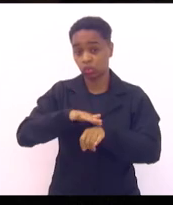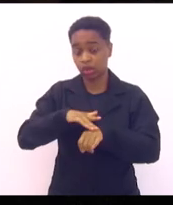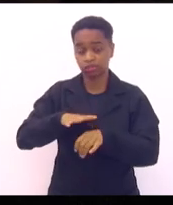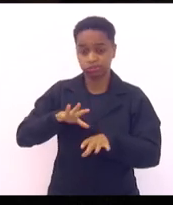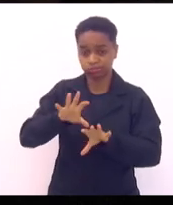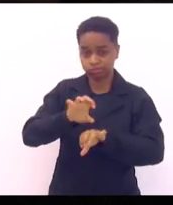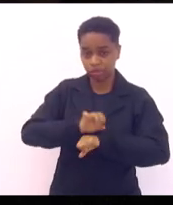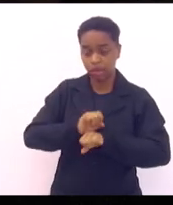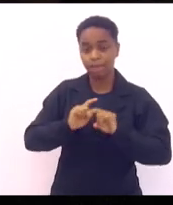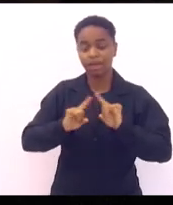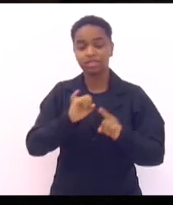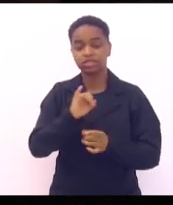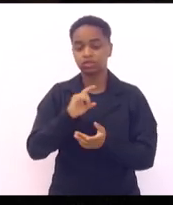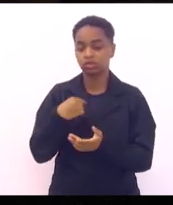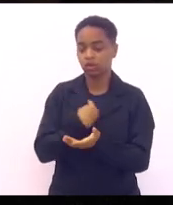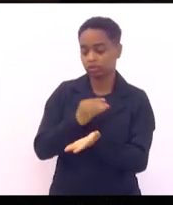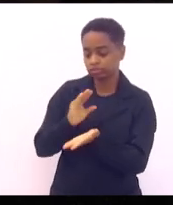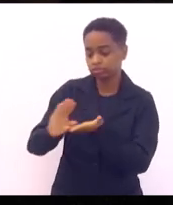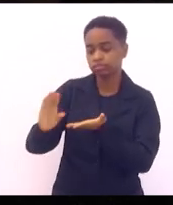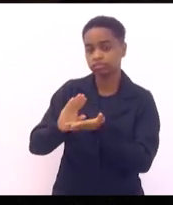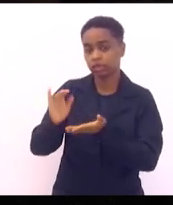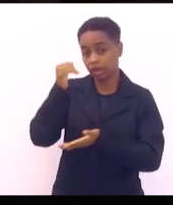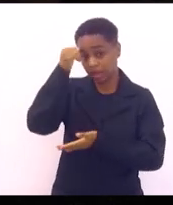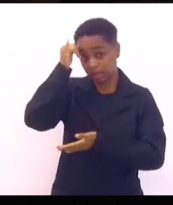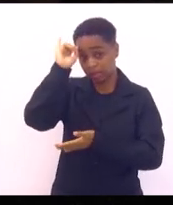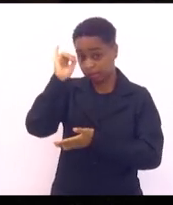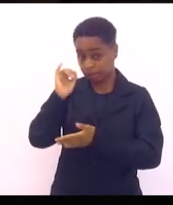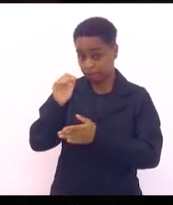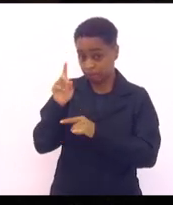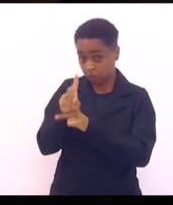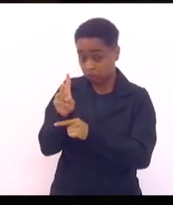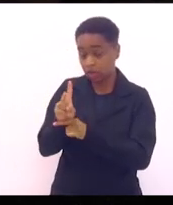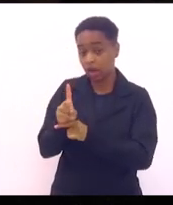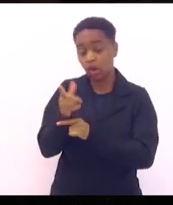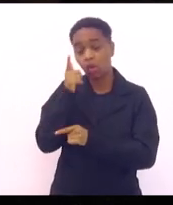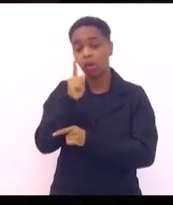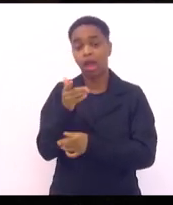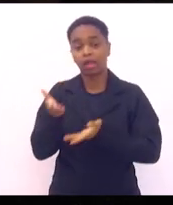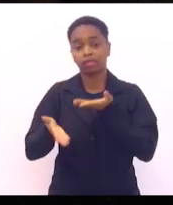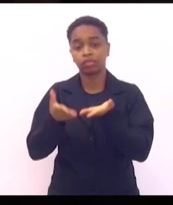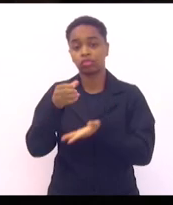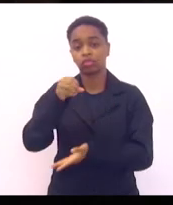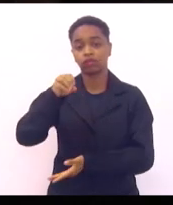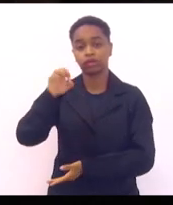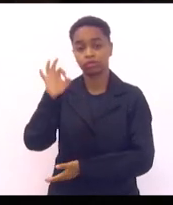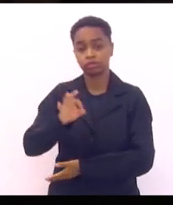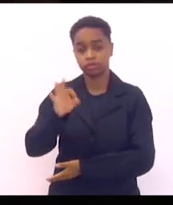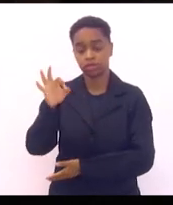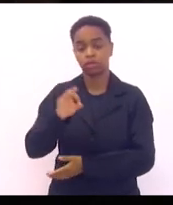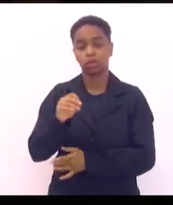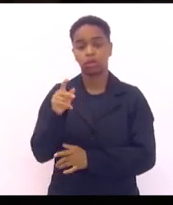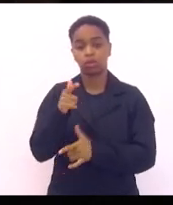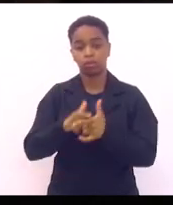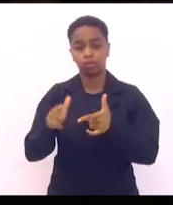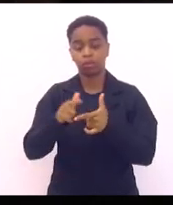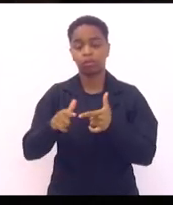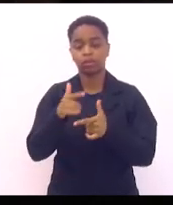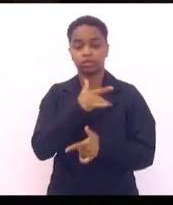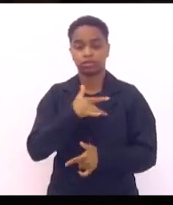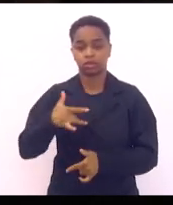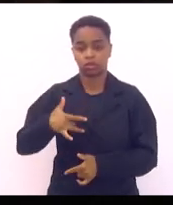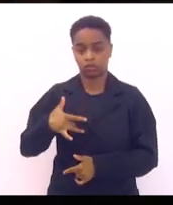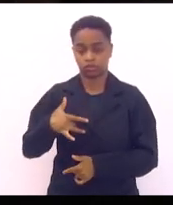investe em prevenção, a gente está falando que a gente atende até 90% problema do saúde do nosso